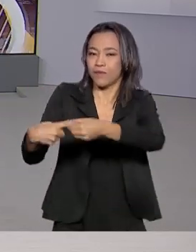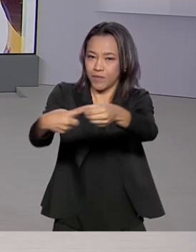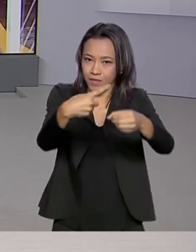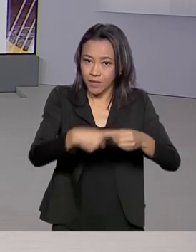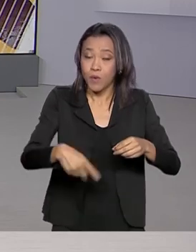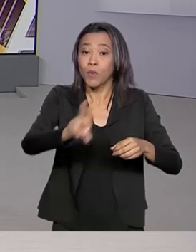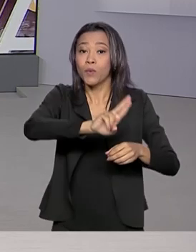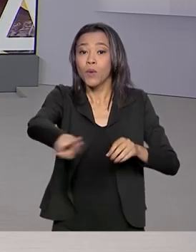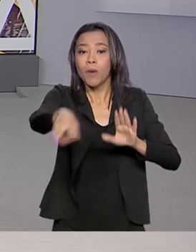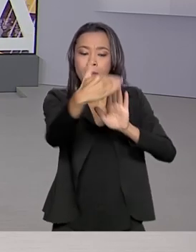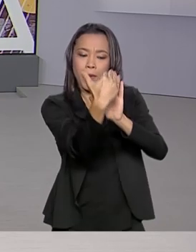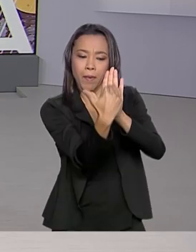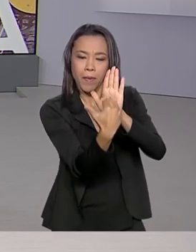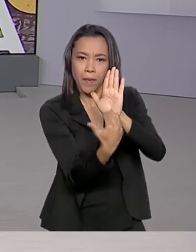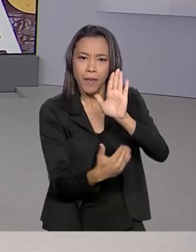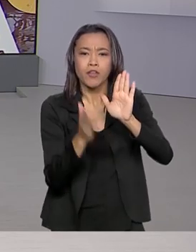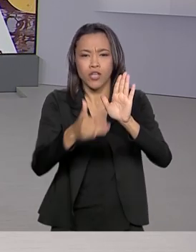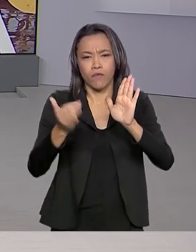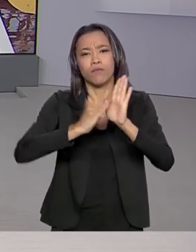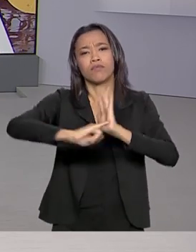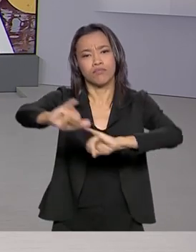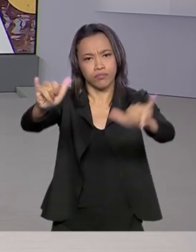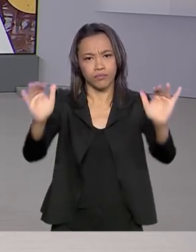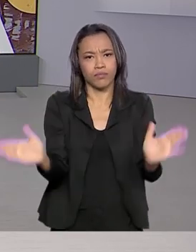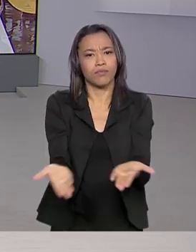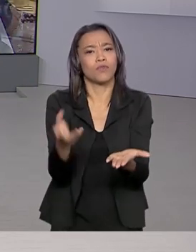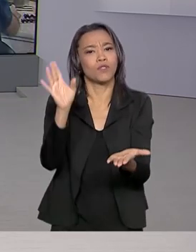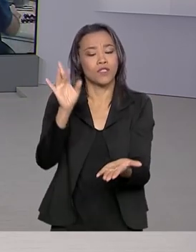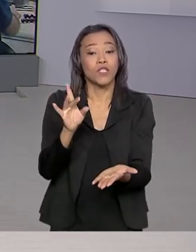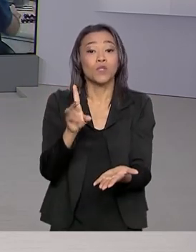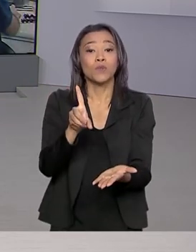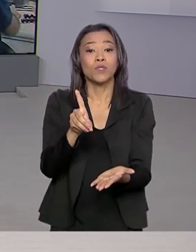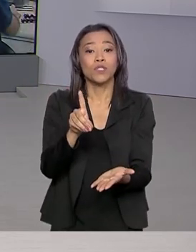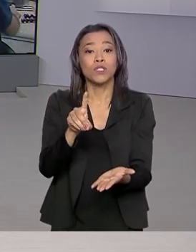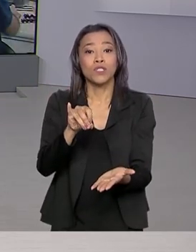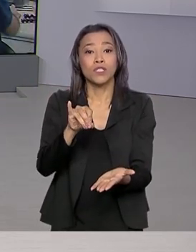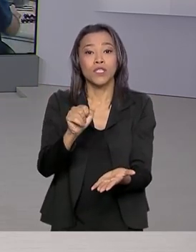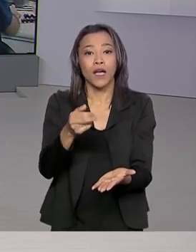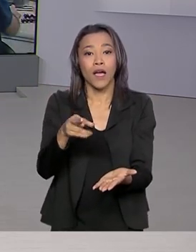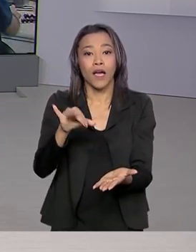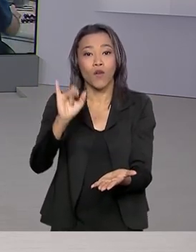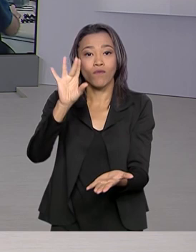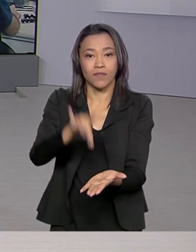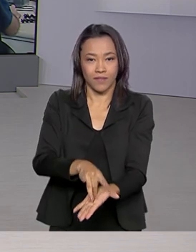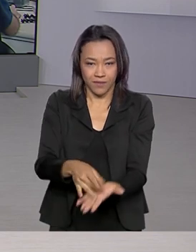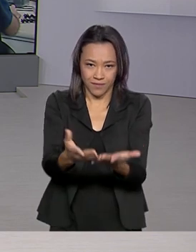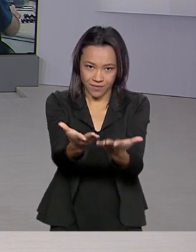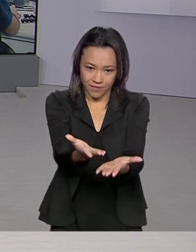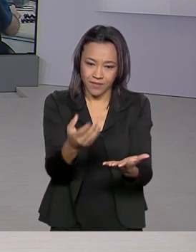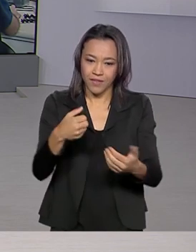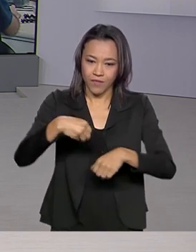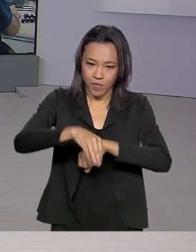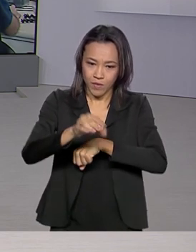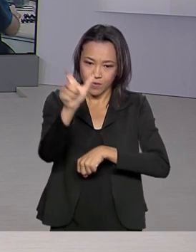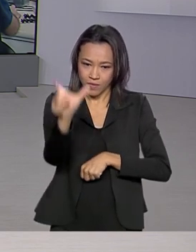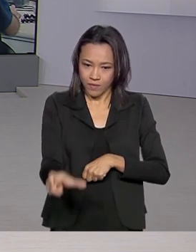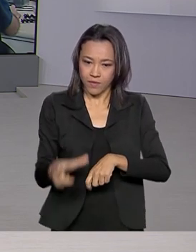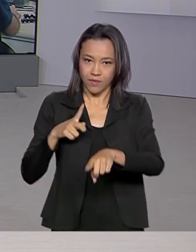lista saiu hoje no Diário Oficial da União. Vamos ao Rio de Janeiro. Alessandra Lago tem os detalhes para a gente. Bom dia, Alessandra.